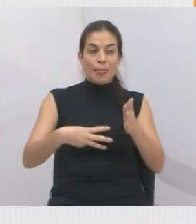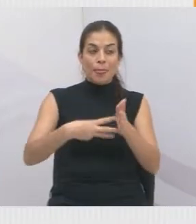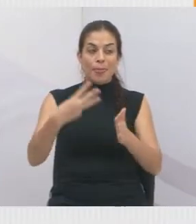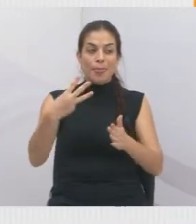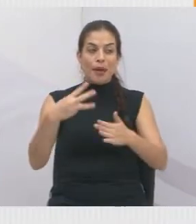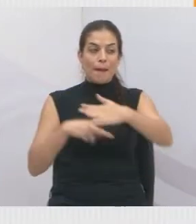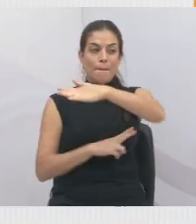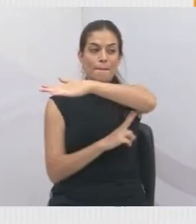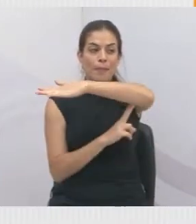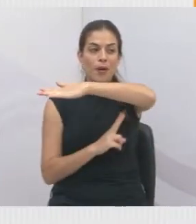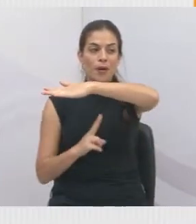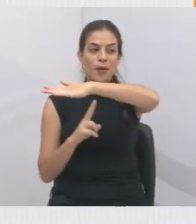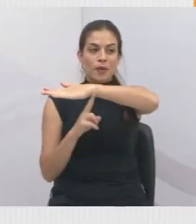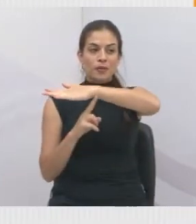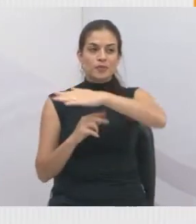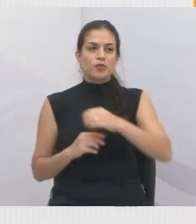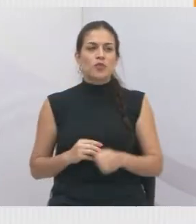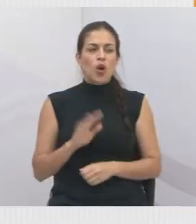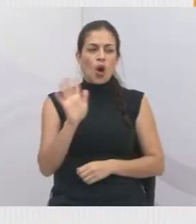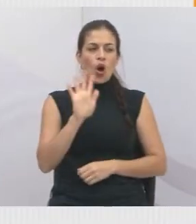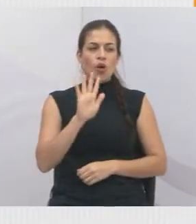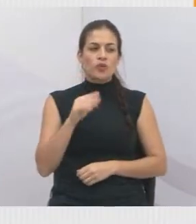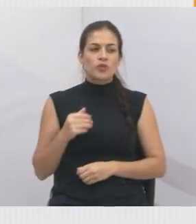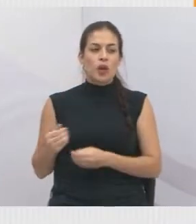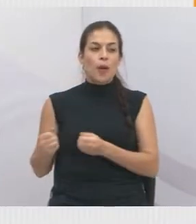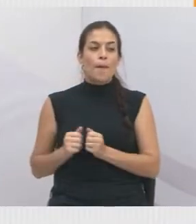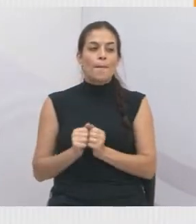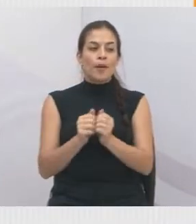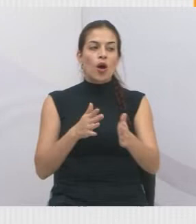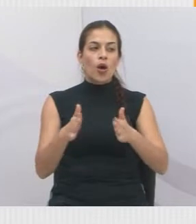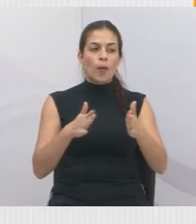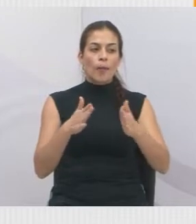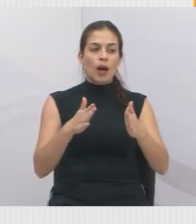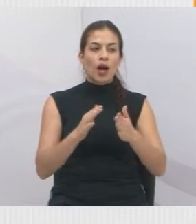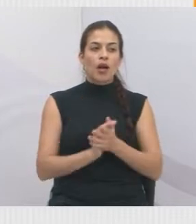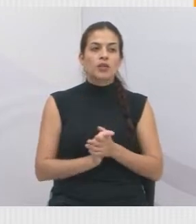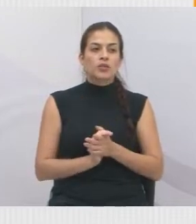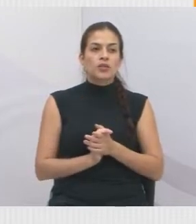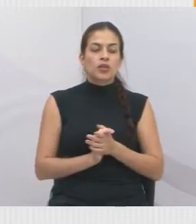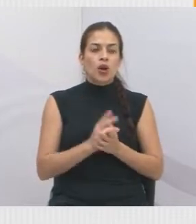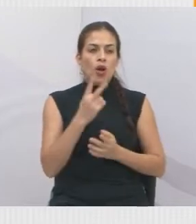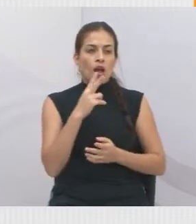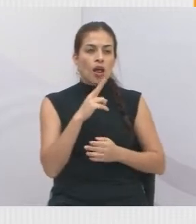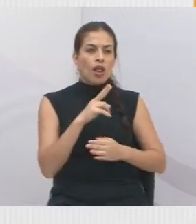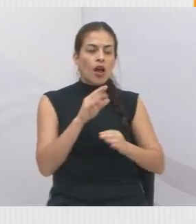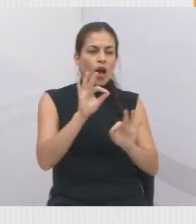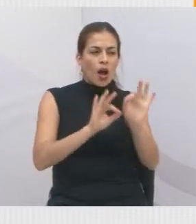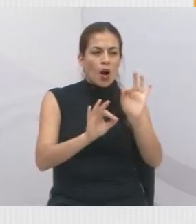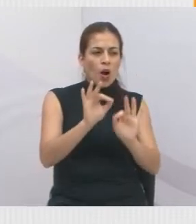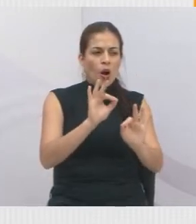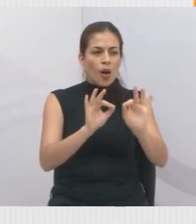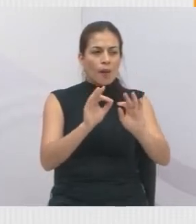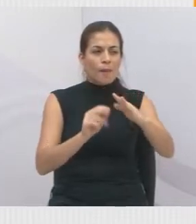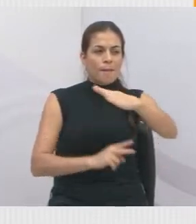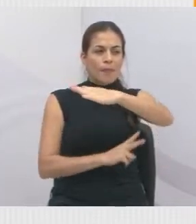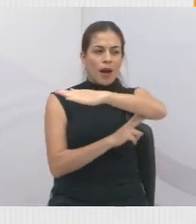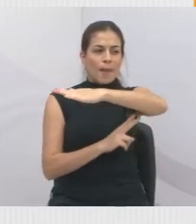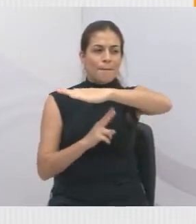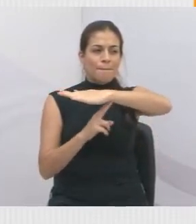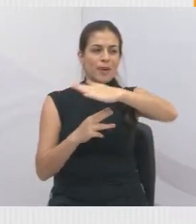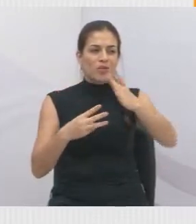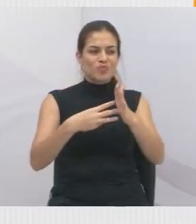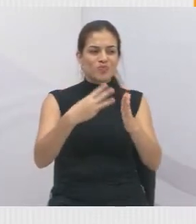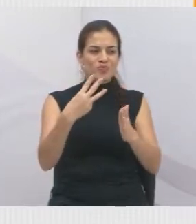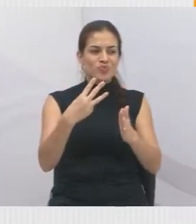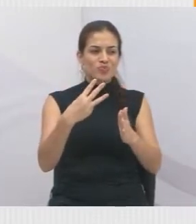você que acompanha o nosso mandato, estou aqui hoje na obra da terceira ponte. E olha o transtorno que essa obra tem causado. Essa